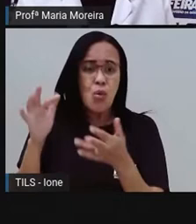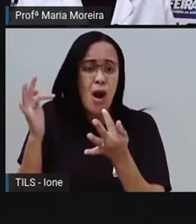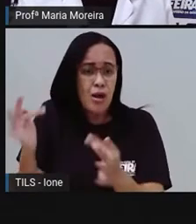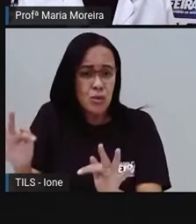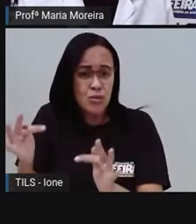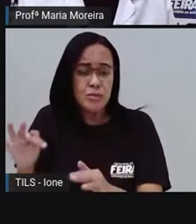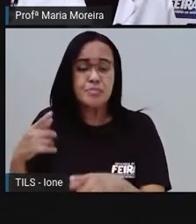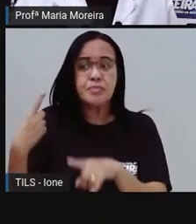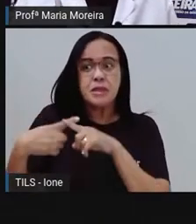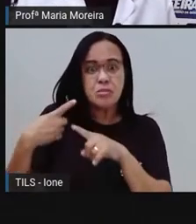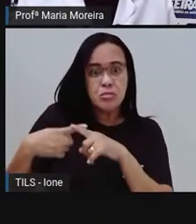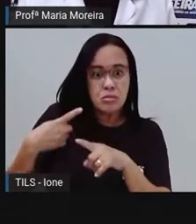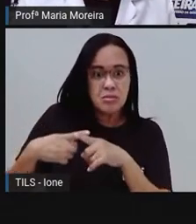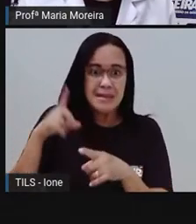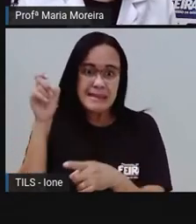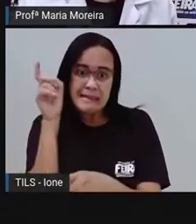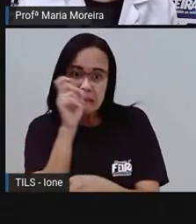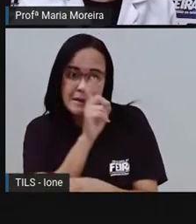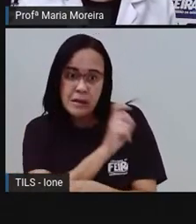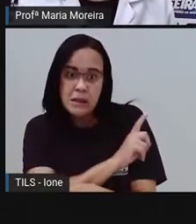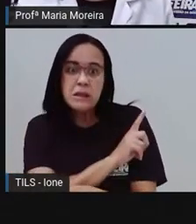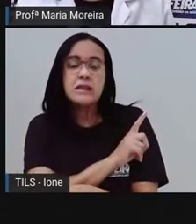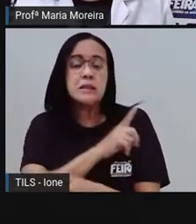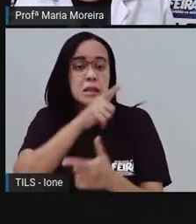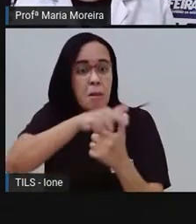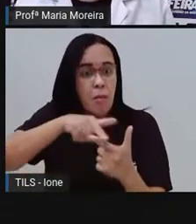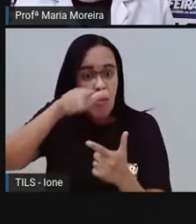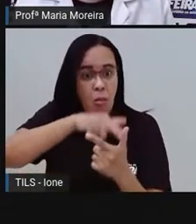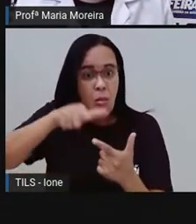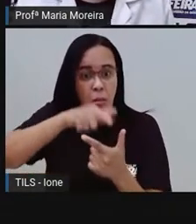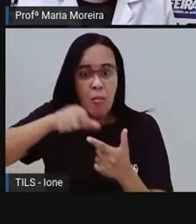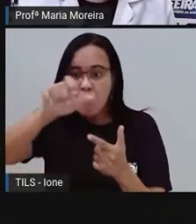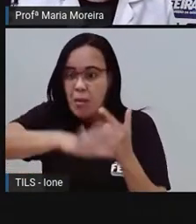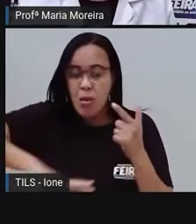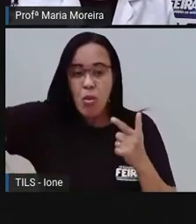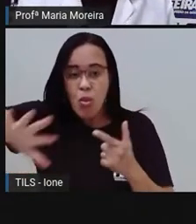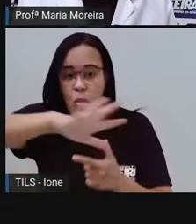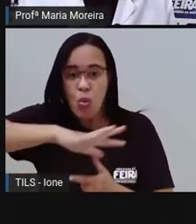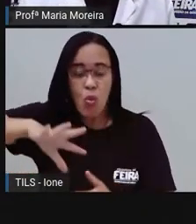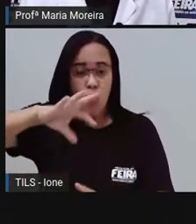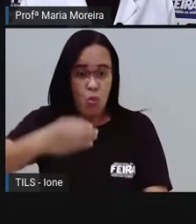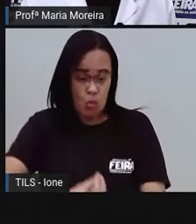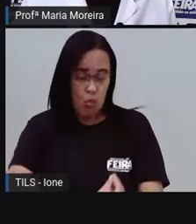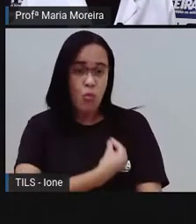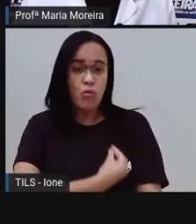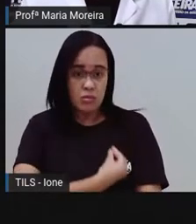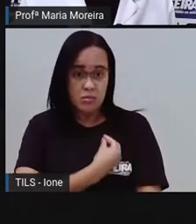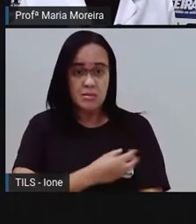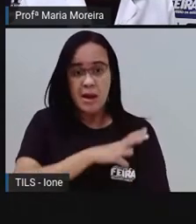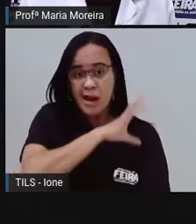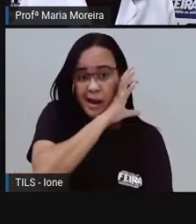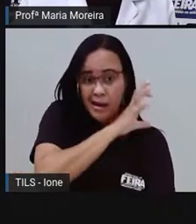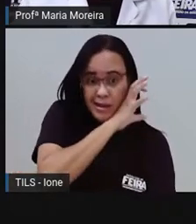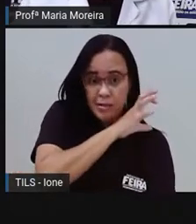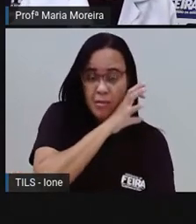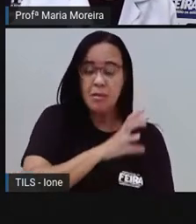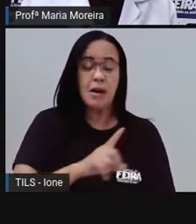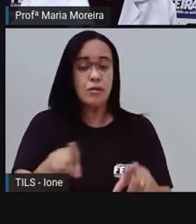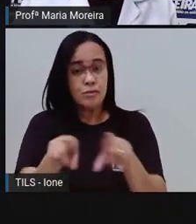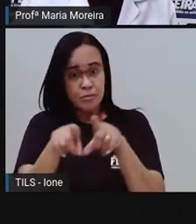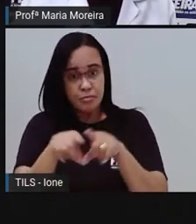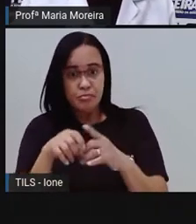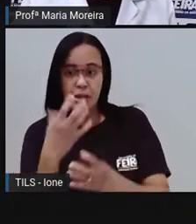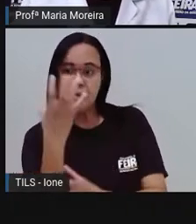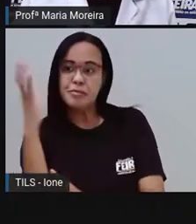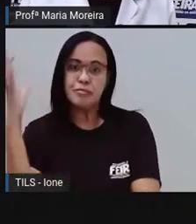também prejudicando o quê? Espécies de animais e vegetais existentes e elas podem o quê? poder ameaçar a sua